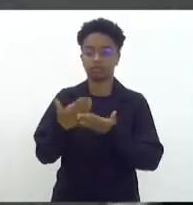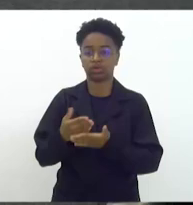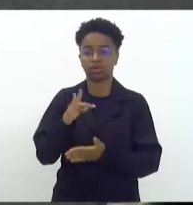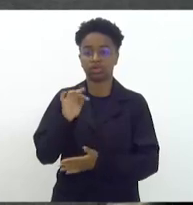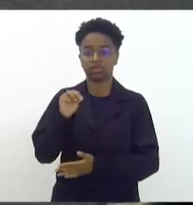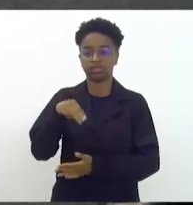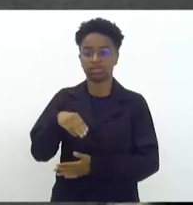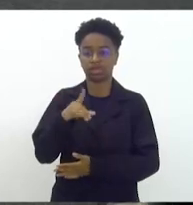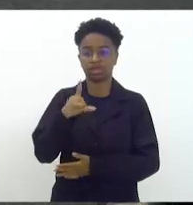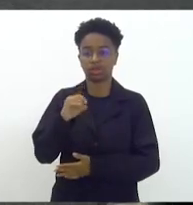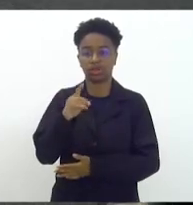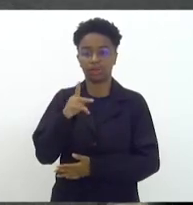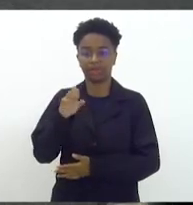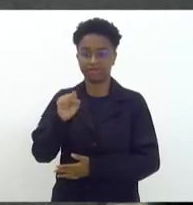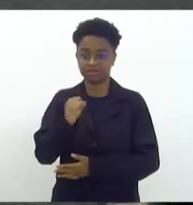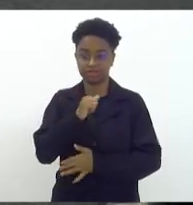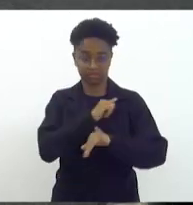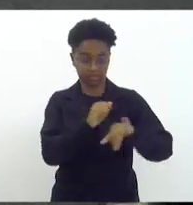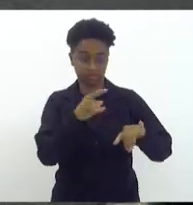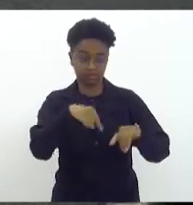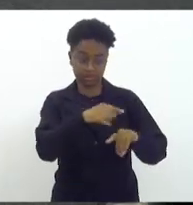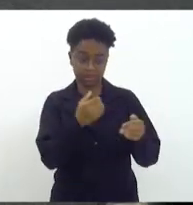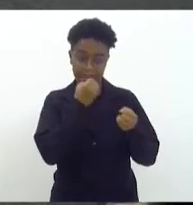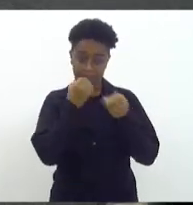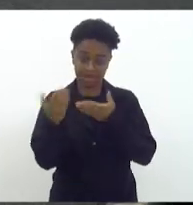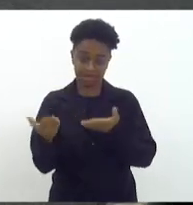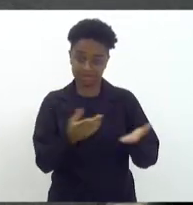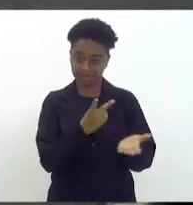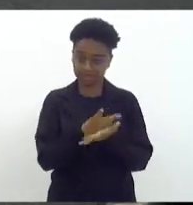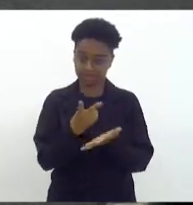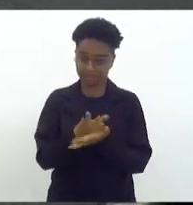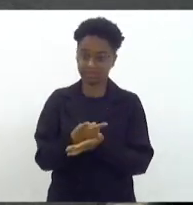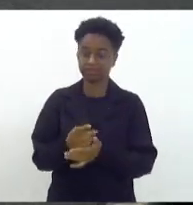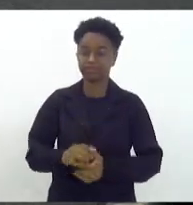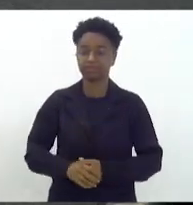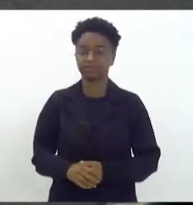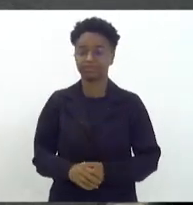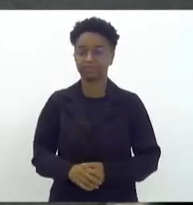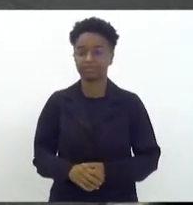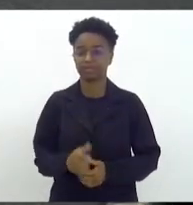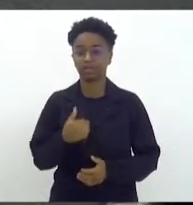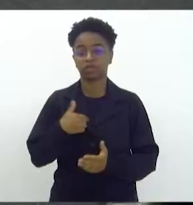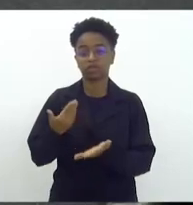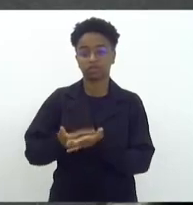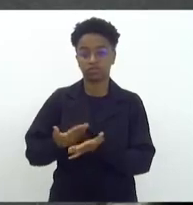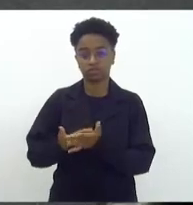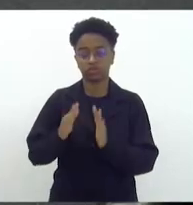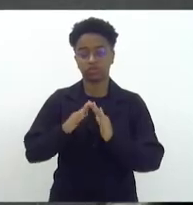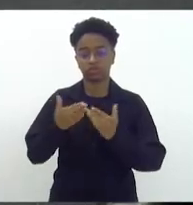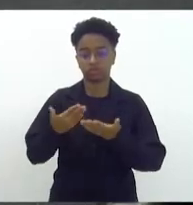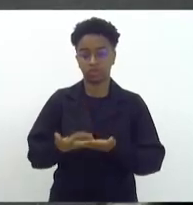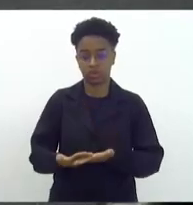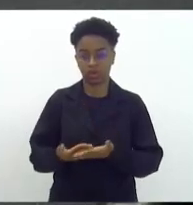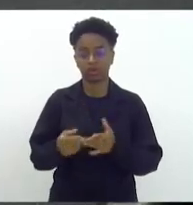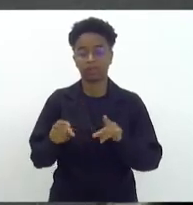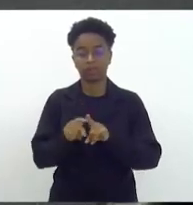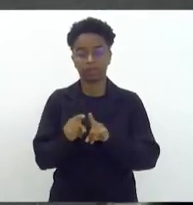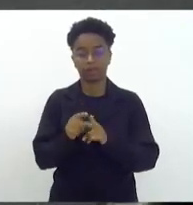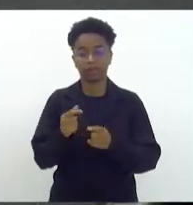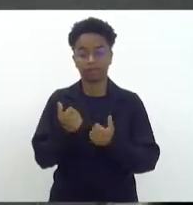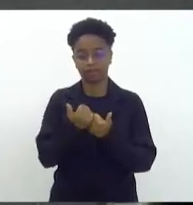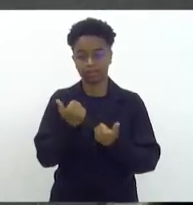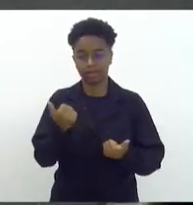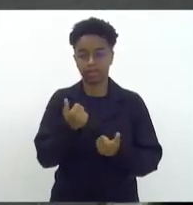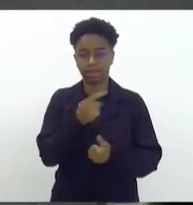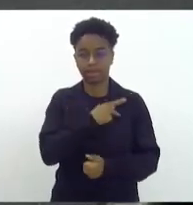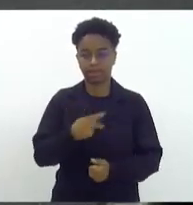Lopes. E dizer, vocês são sempre bem-vindos aqui. Eu estudei no colégio de aplicação, fui vice-presidente da